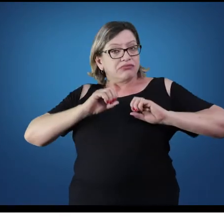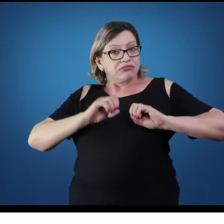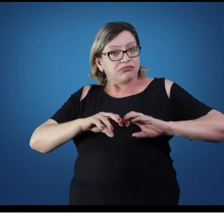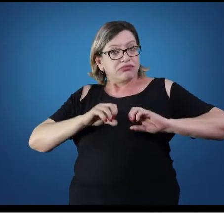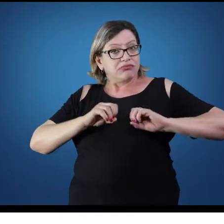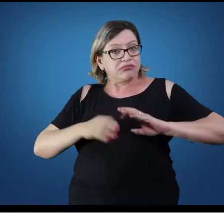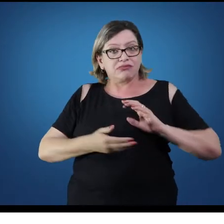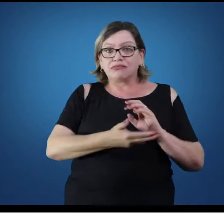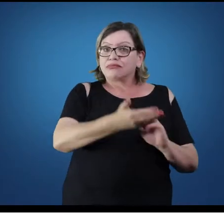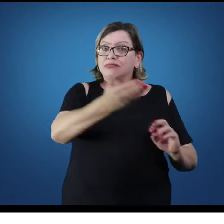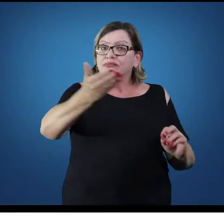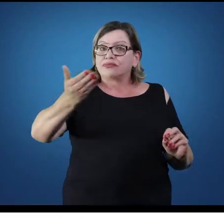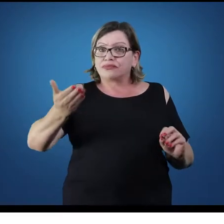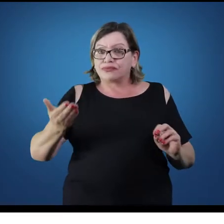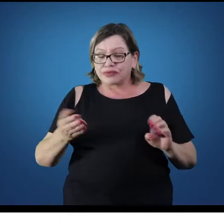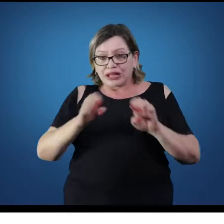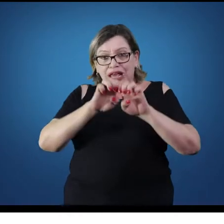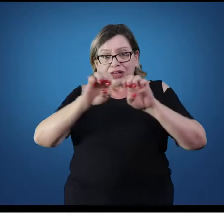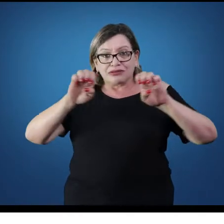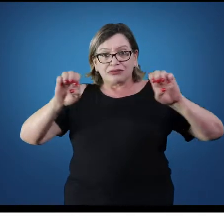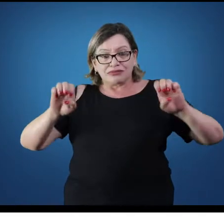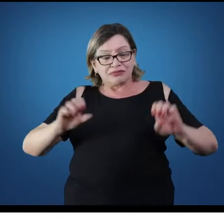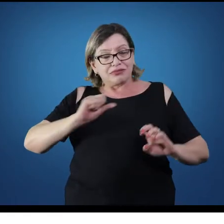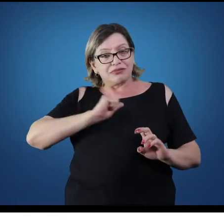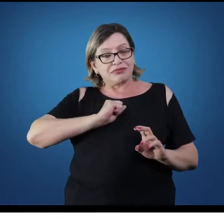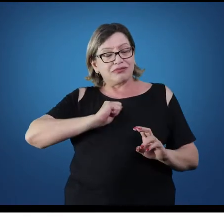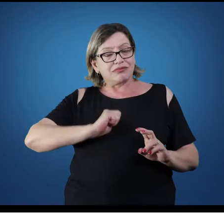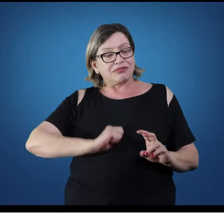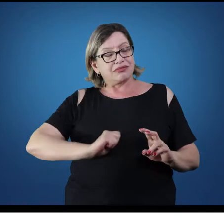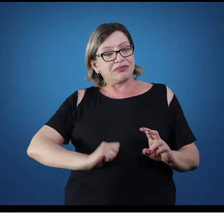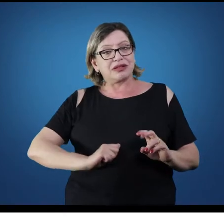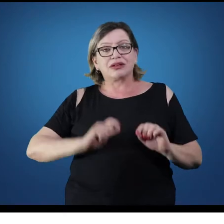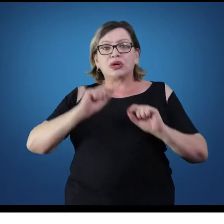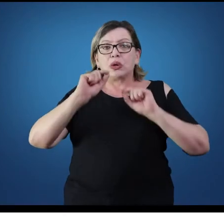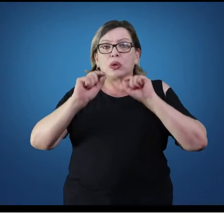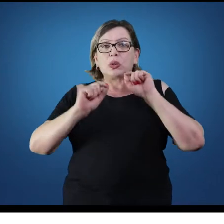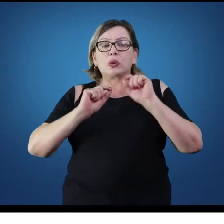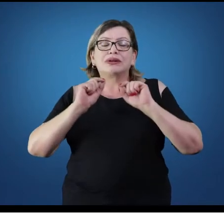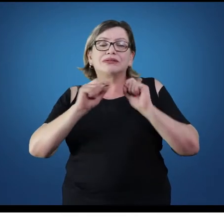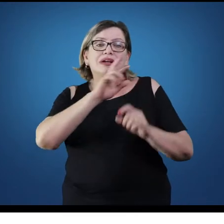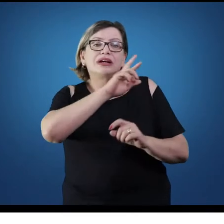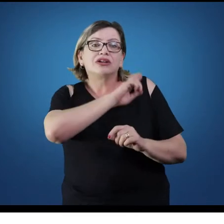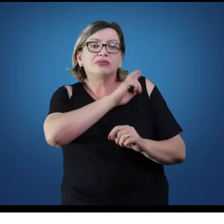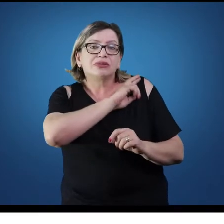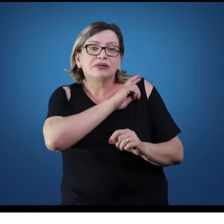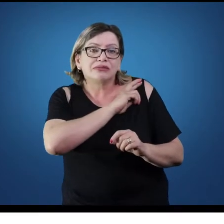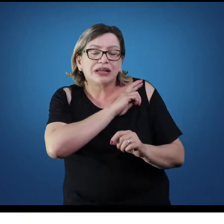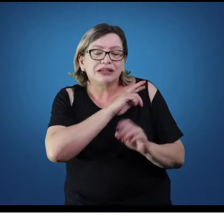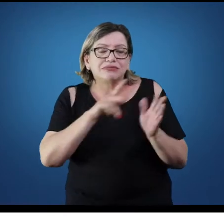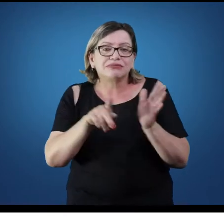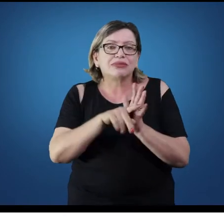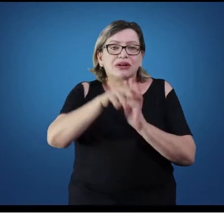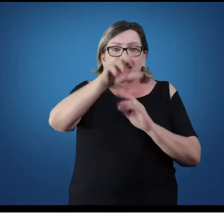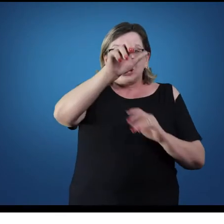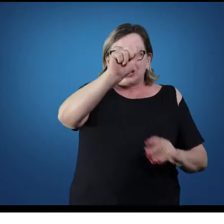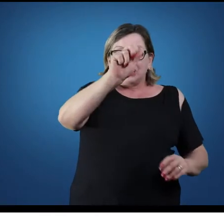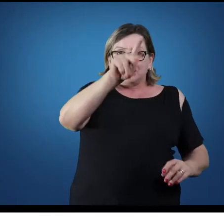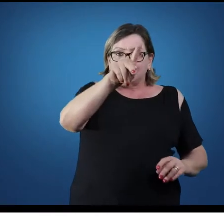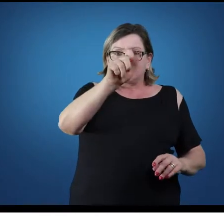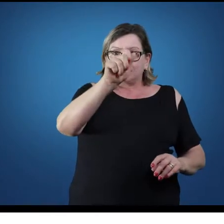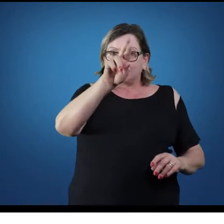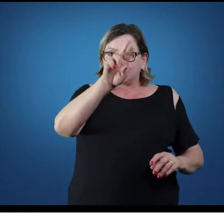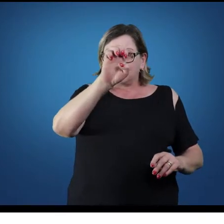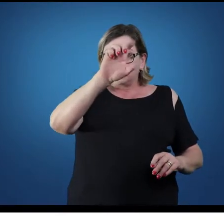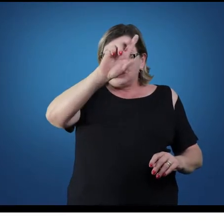de estruturas anatômicas, o que esses aparelhos e sistemas têm. Então, aqui no